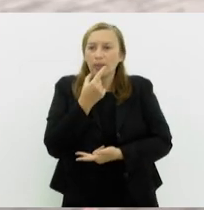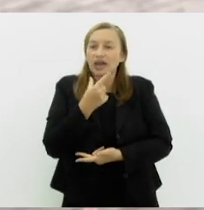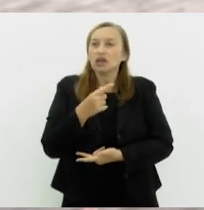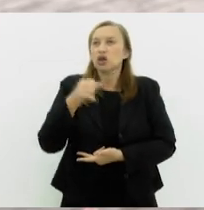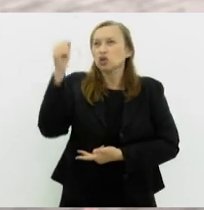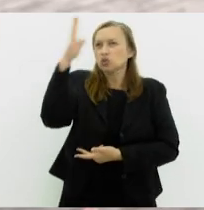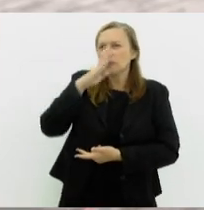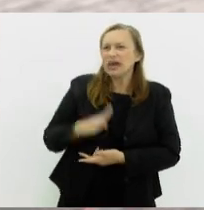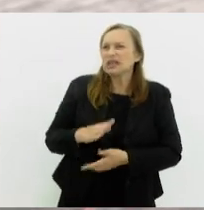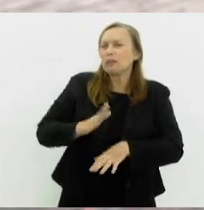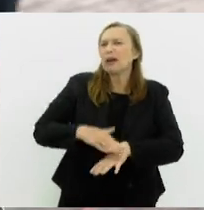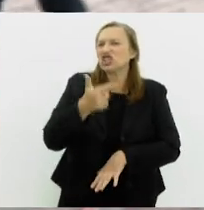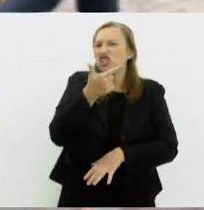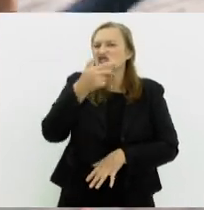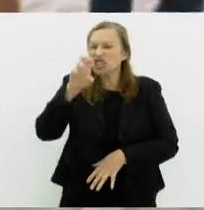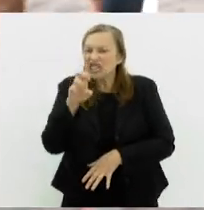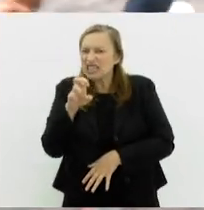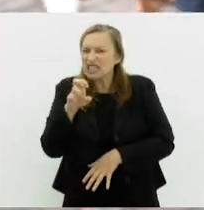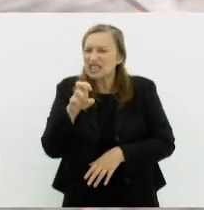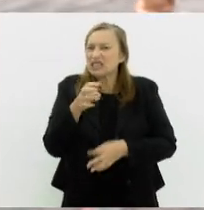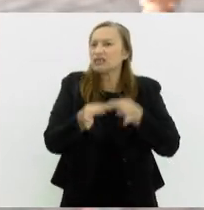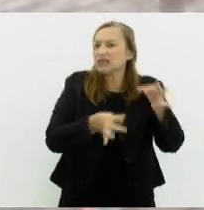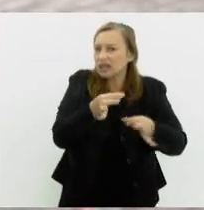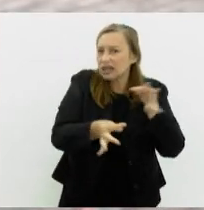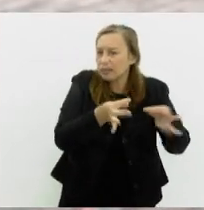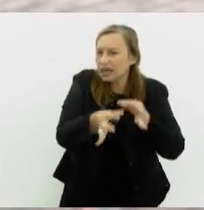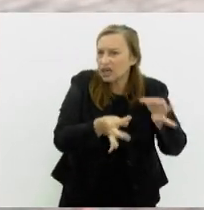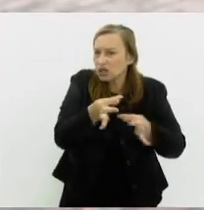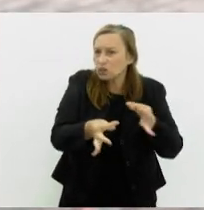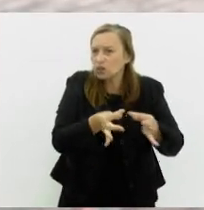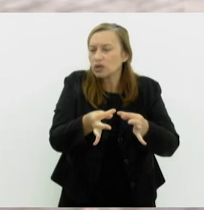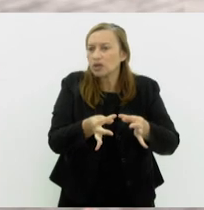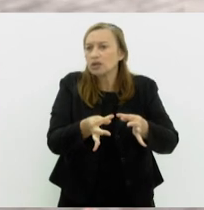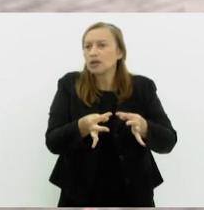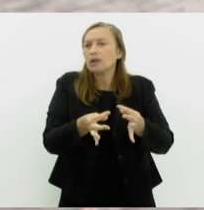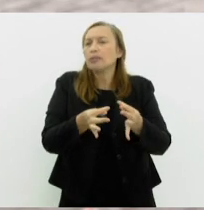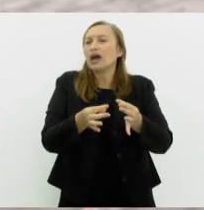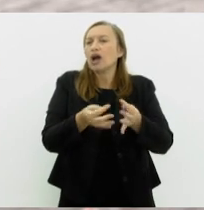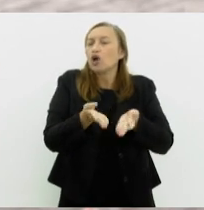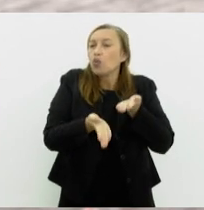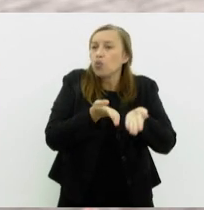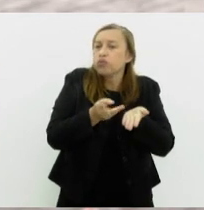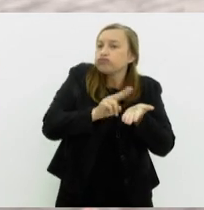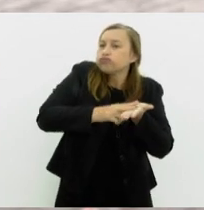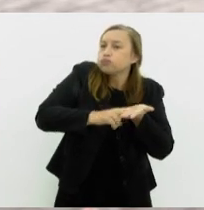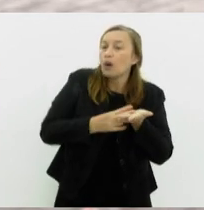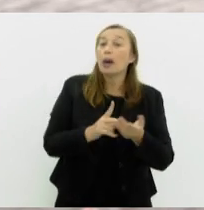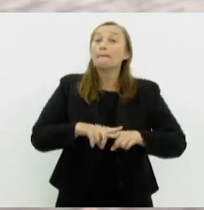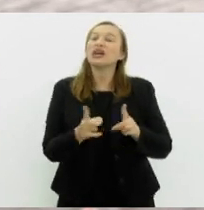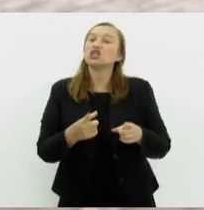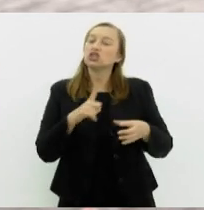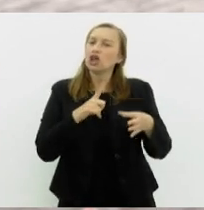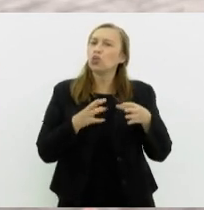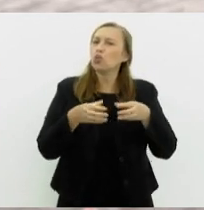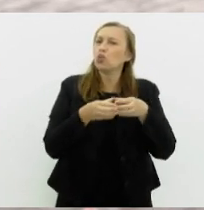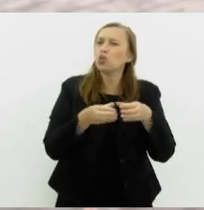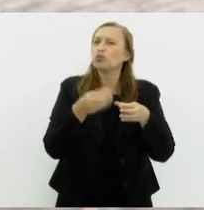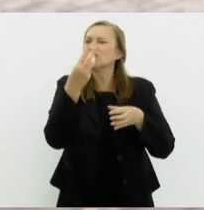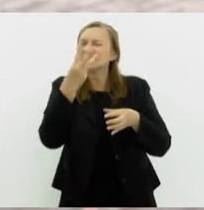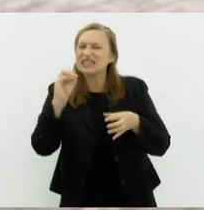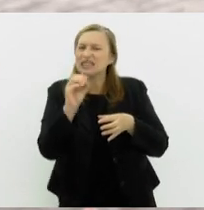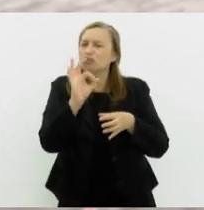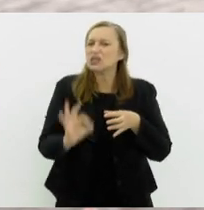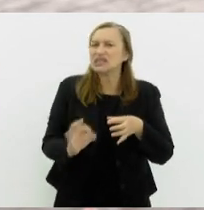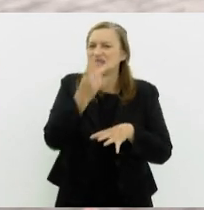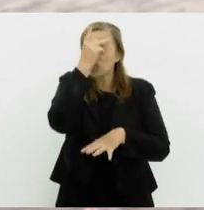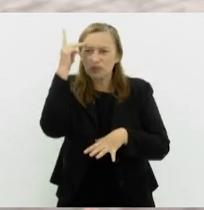no Brasil, mais de 15 tratamentos, quase 15 medicações para tratar a epilepsia. Mas existe um grupo, cerca de 30% das